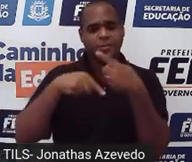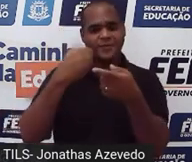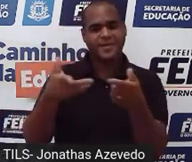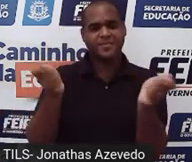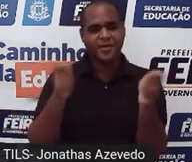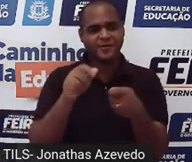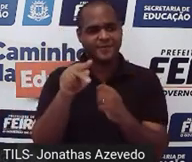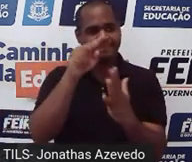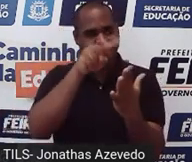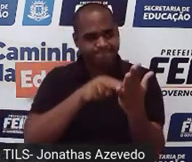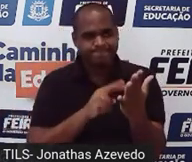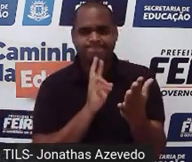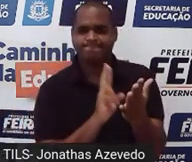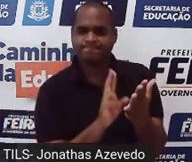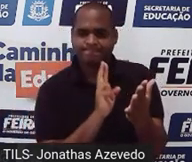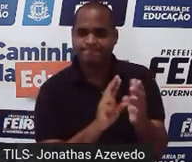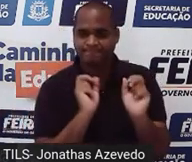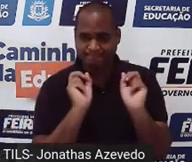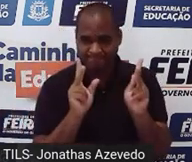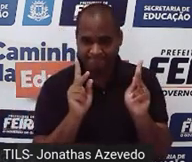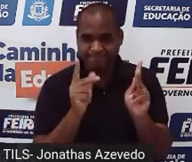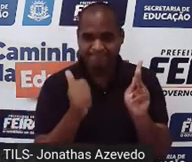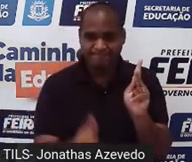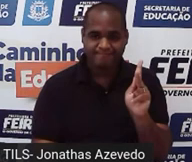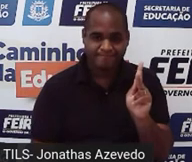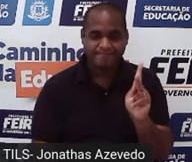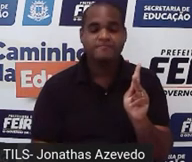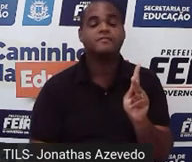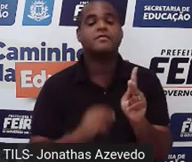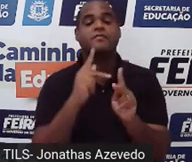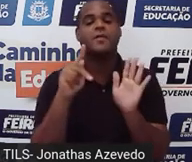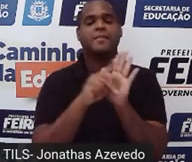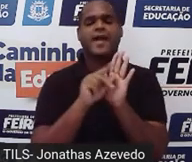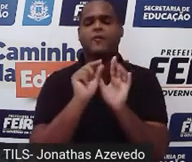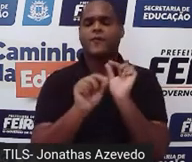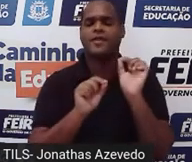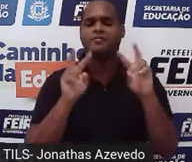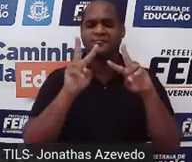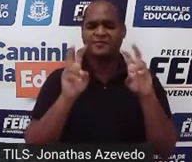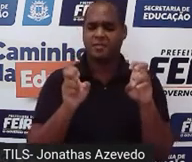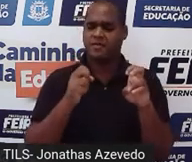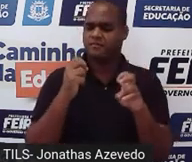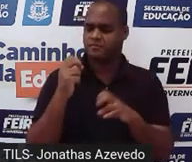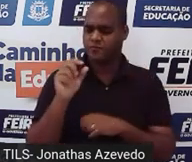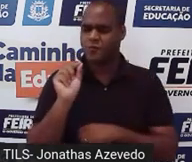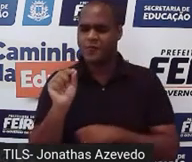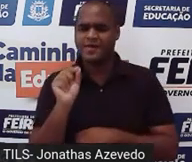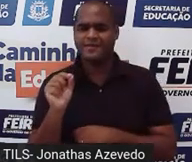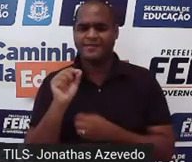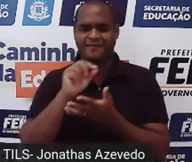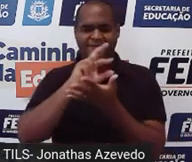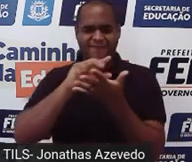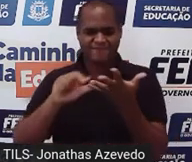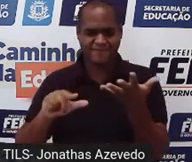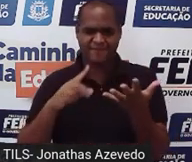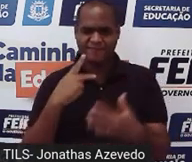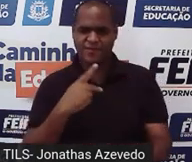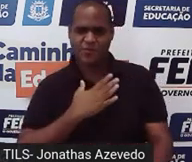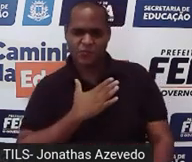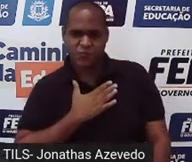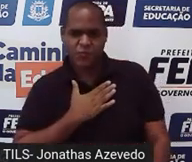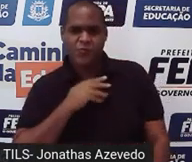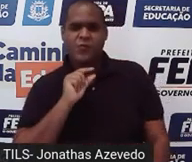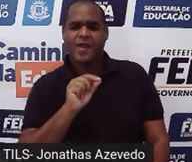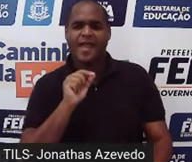pode ler a sua resposta, tá? Qual parte do conteúdo dessa aula você gostaria que